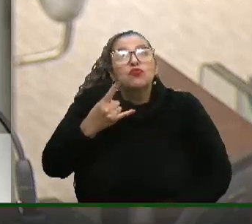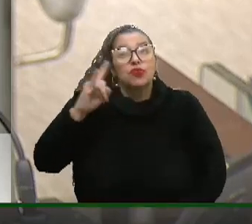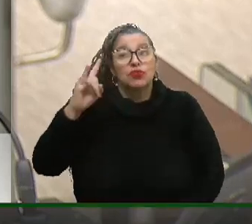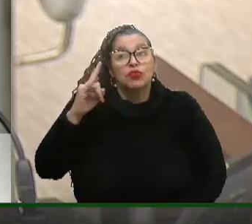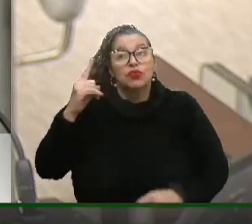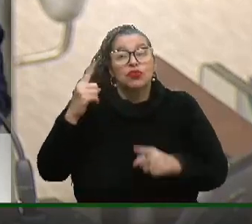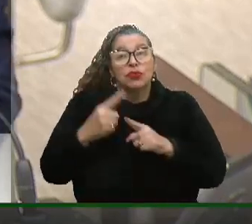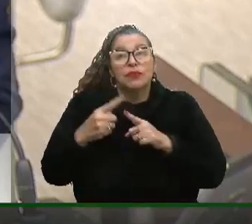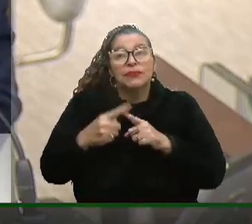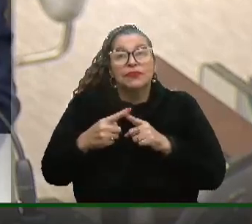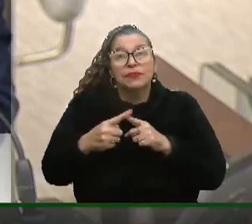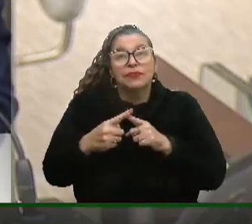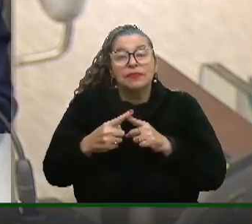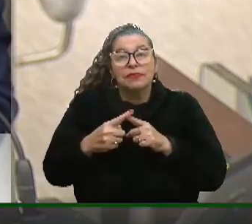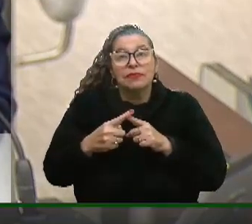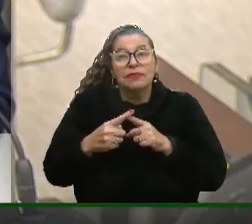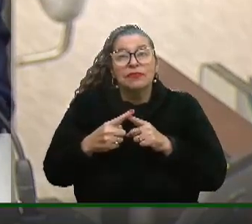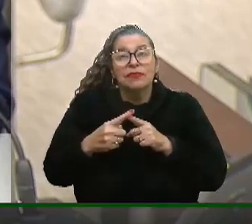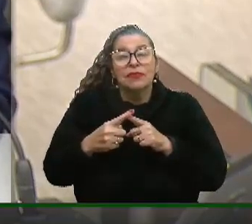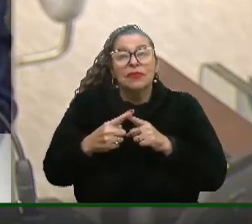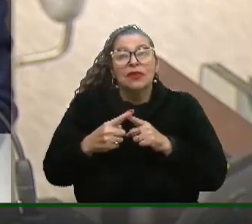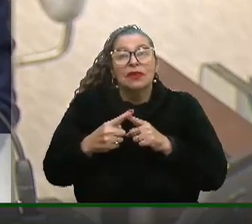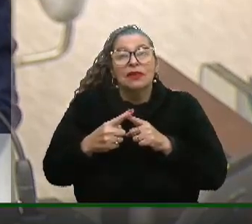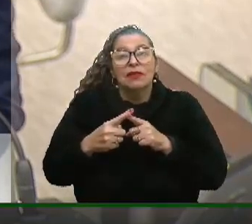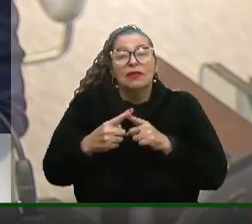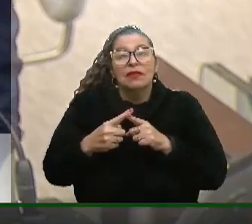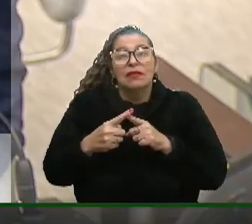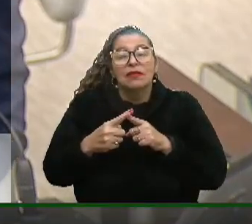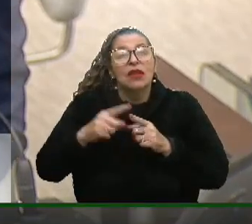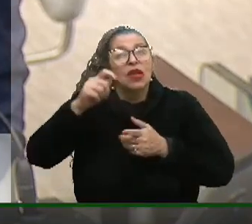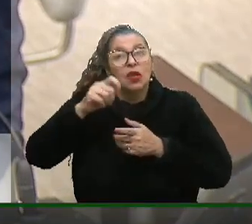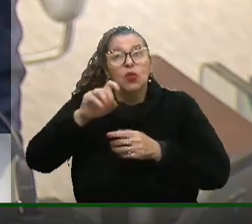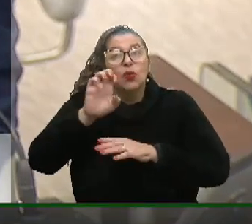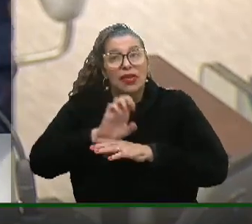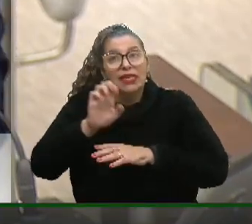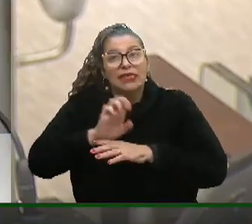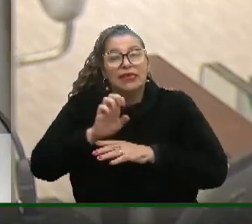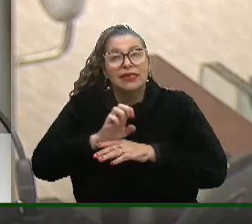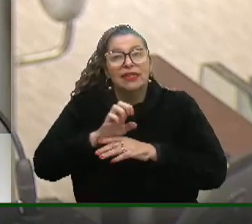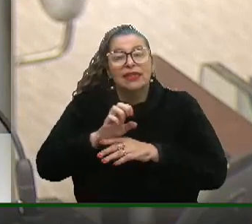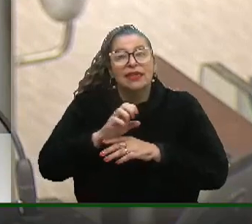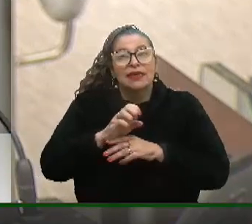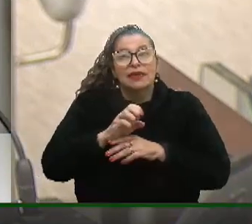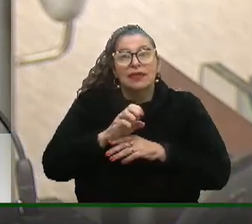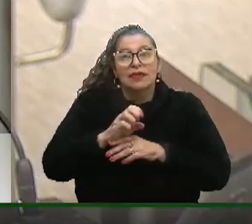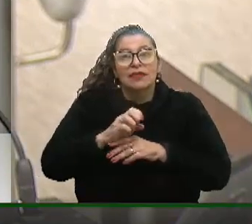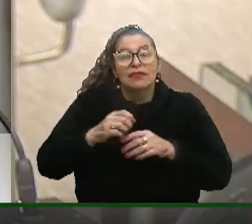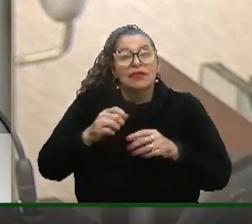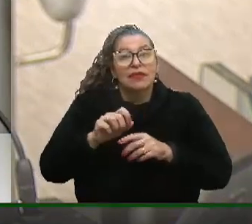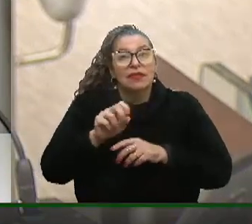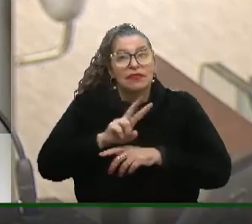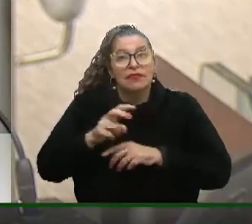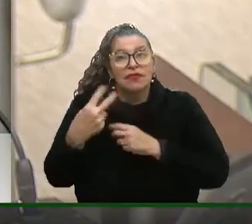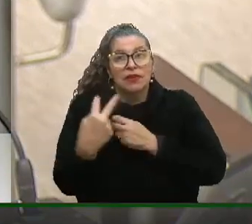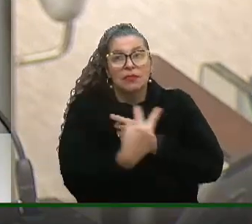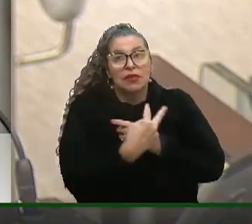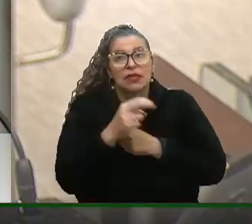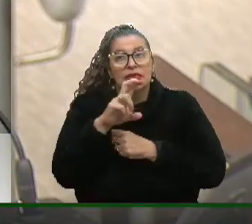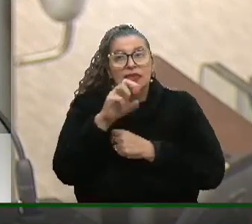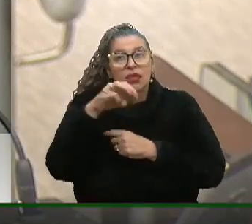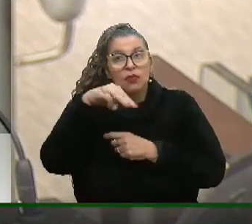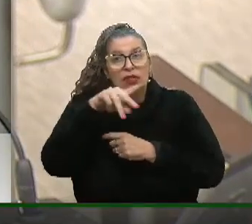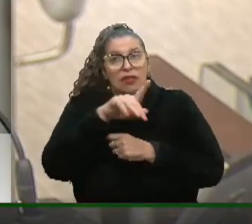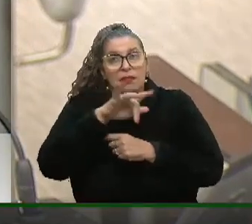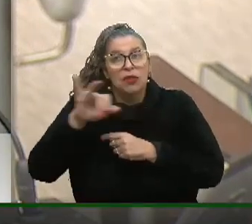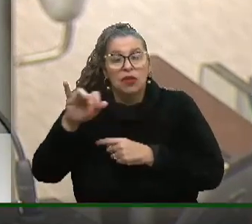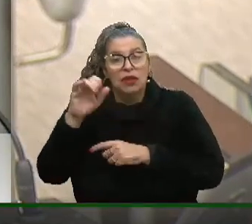senhoras e senhores deputados, este aqui, Estado assina acordo com a GSI para viabilizar investimento de R$ 50 milhões